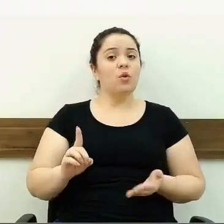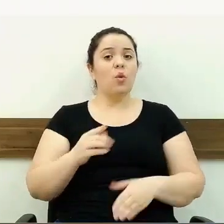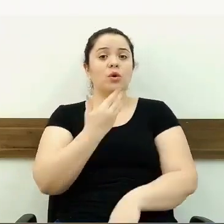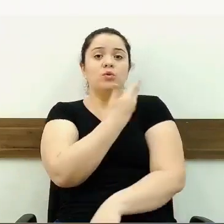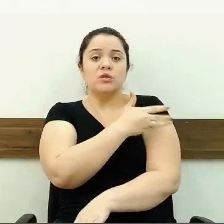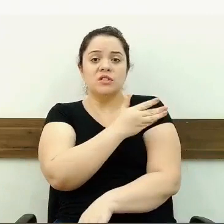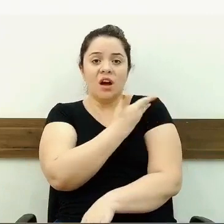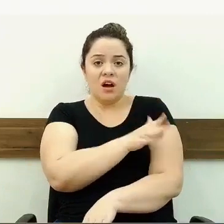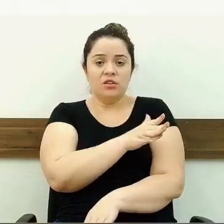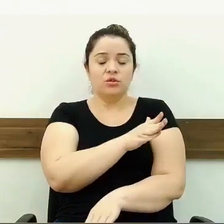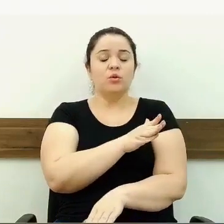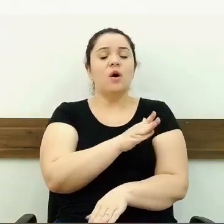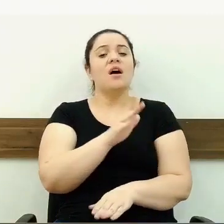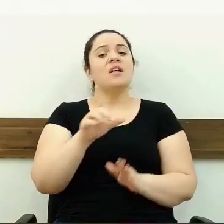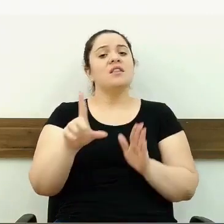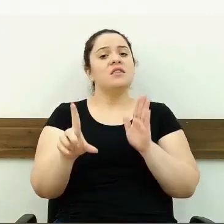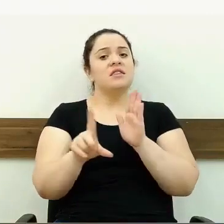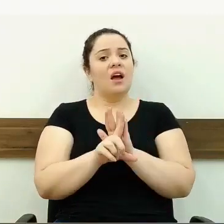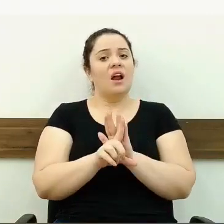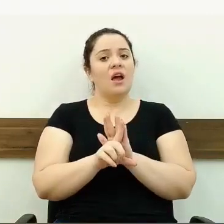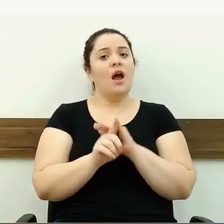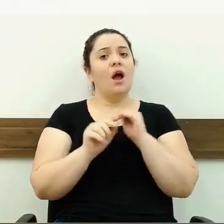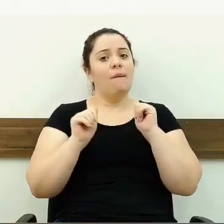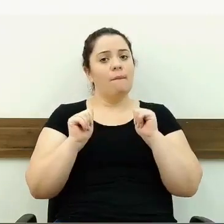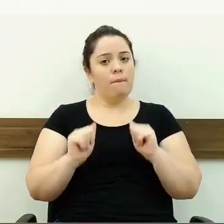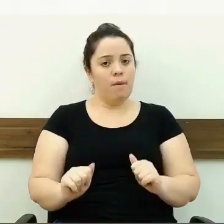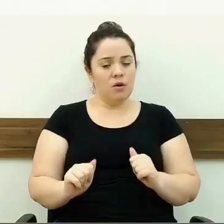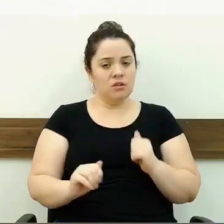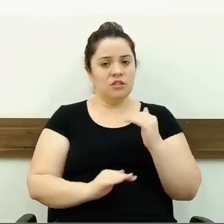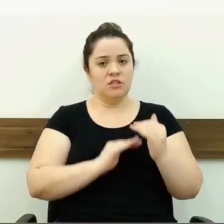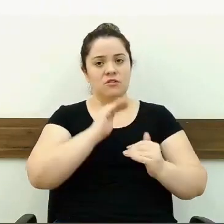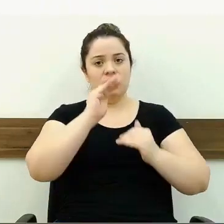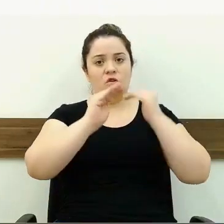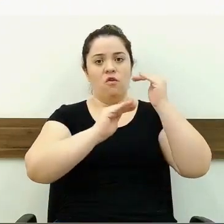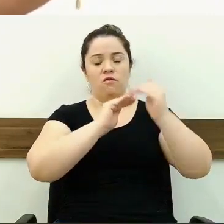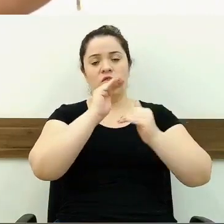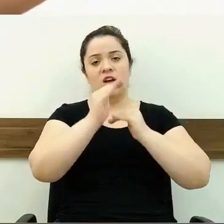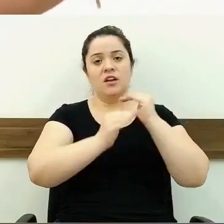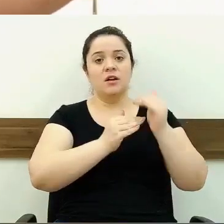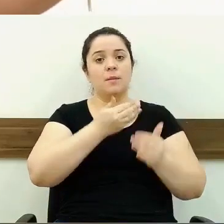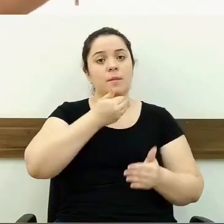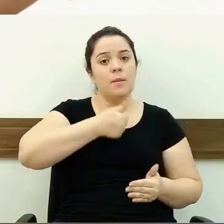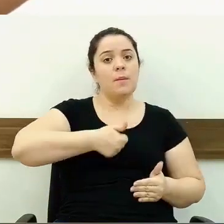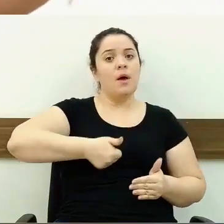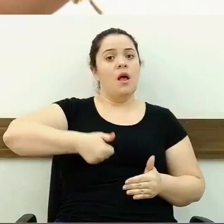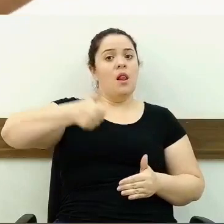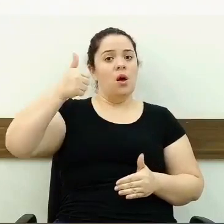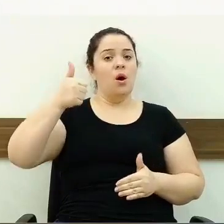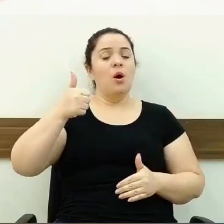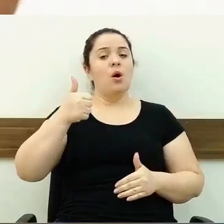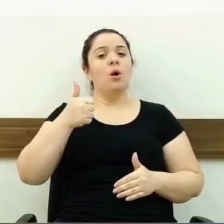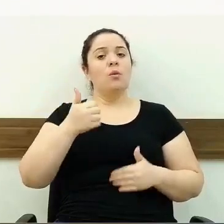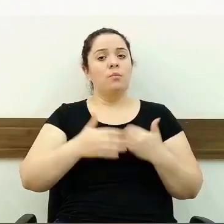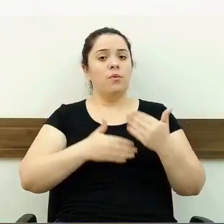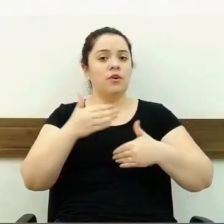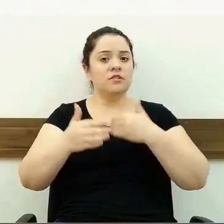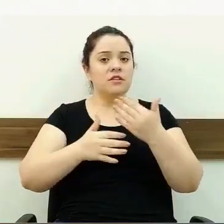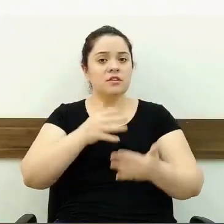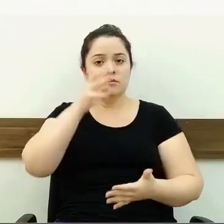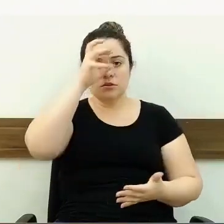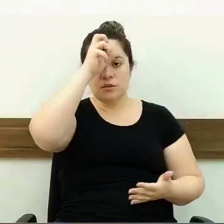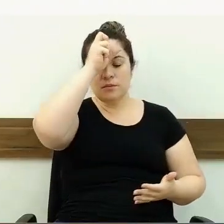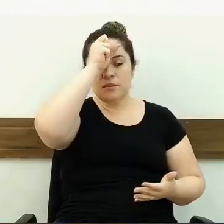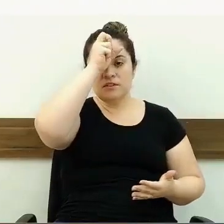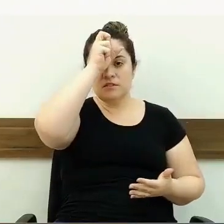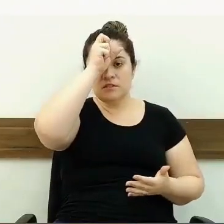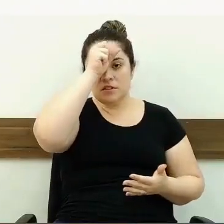legalidade para que ele possa desenvolver e desempenhar melhor, inclusive, o processo de ensino-aprendizagem na instituição